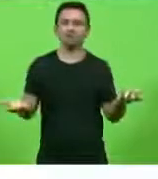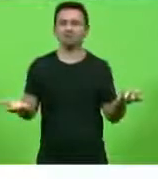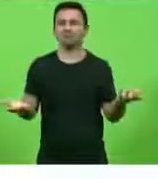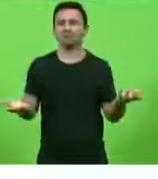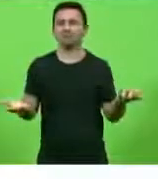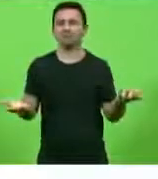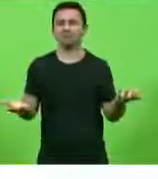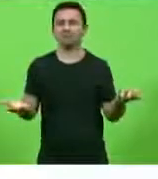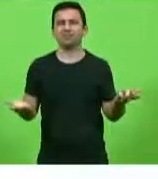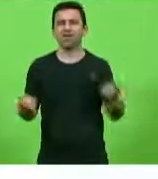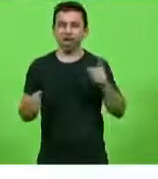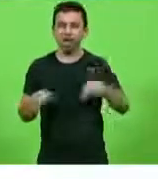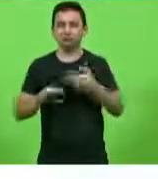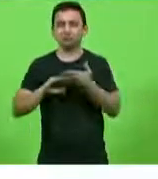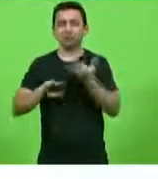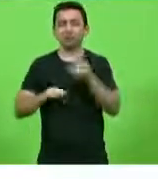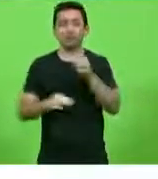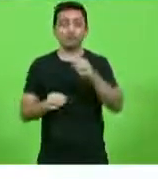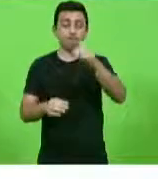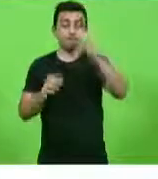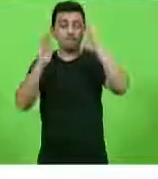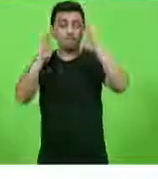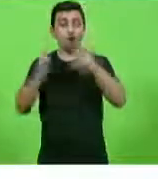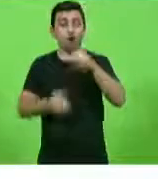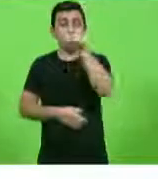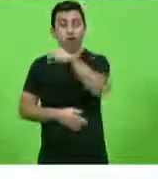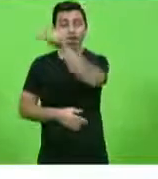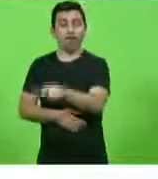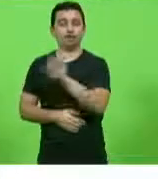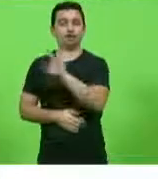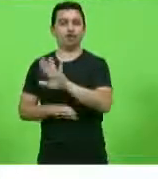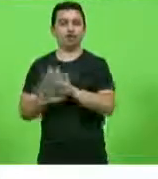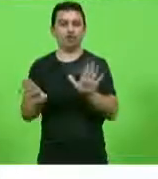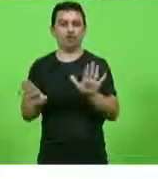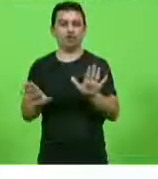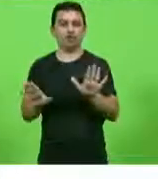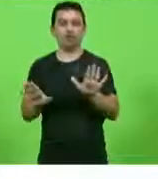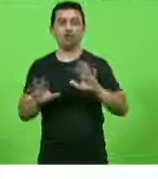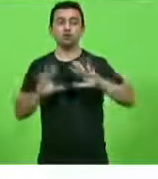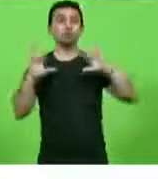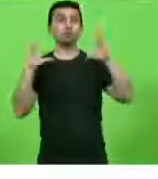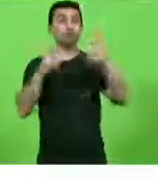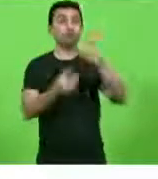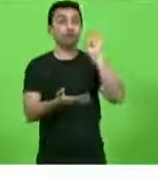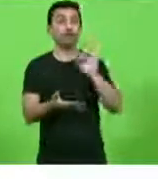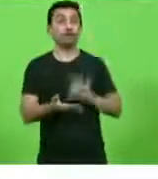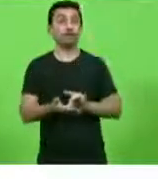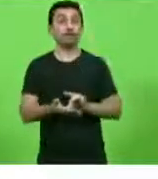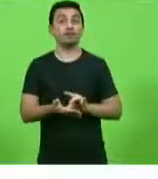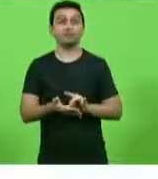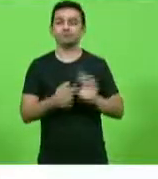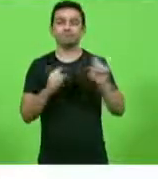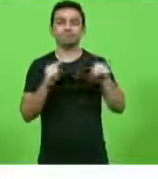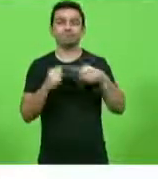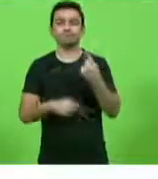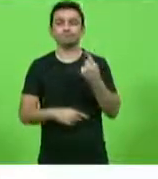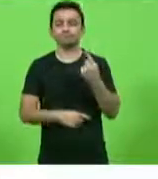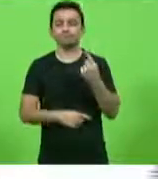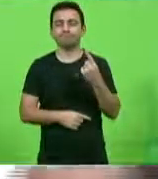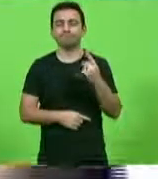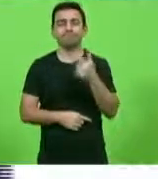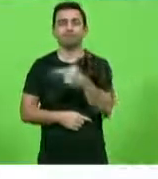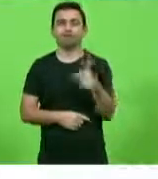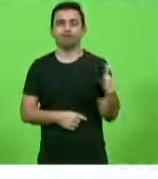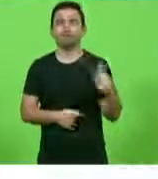exclusividade para eles, aí pode, aí isso é bacana, o que é para todos de fato, não acontece, e tudo